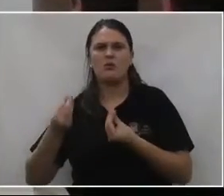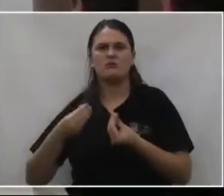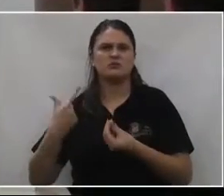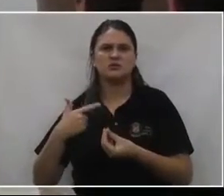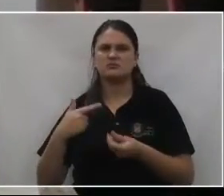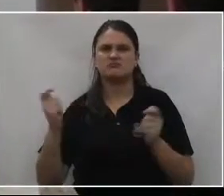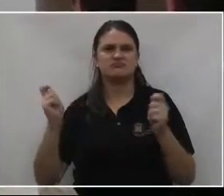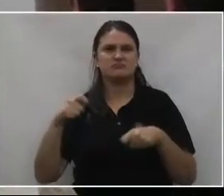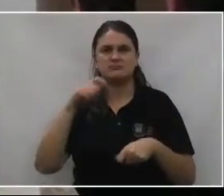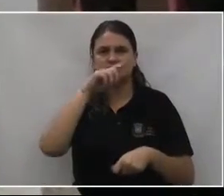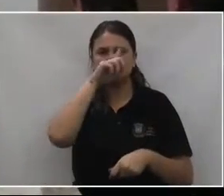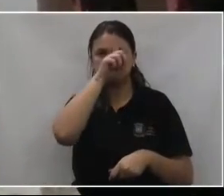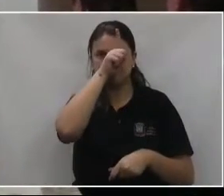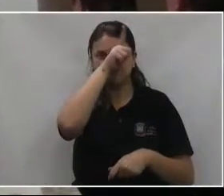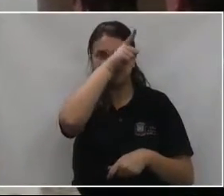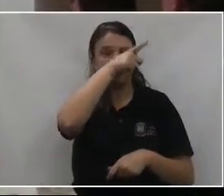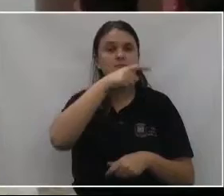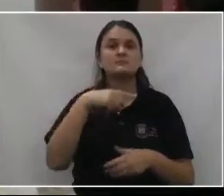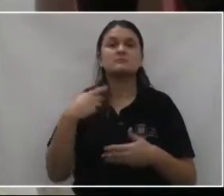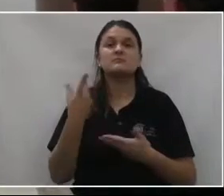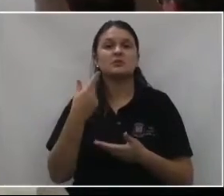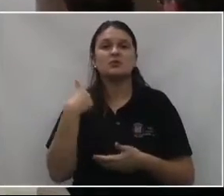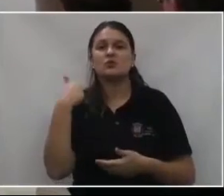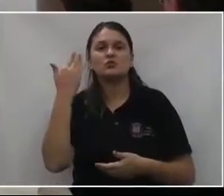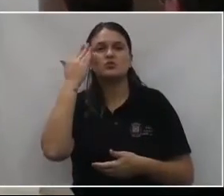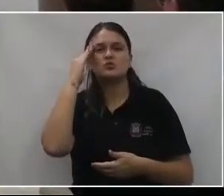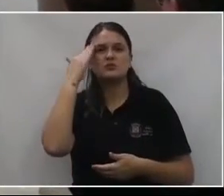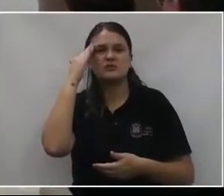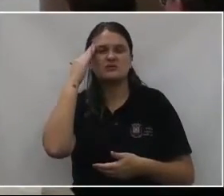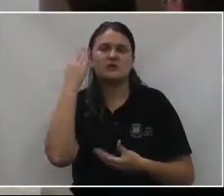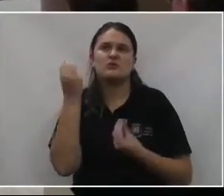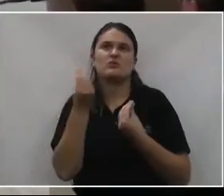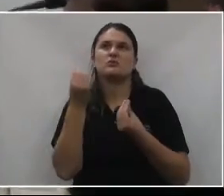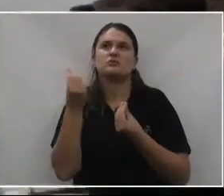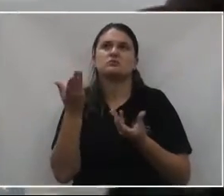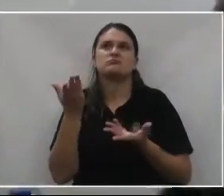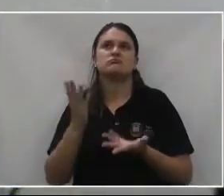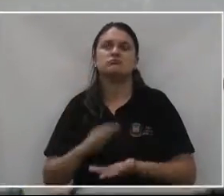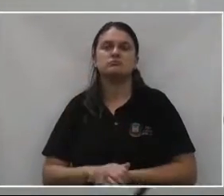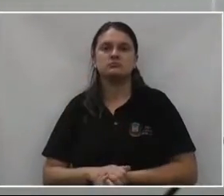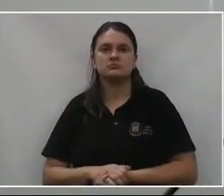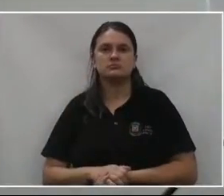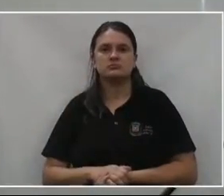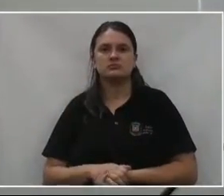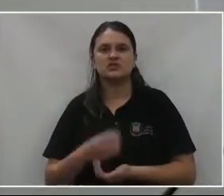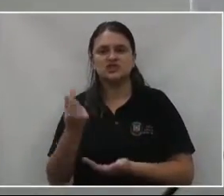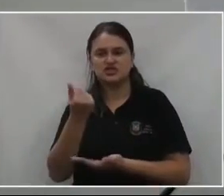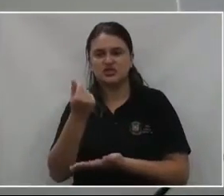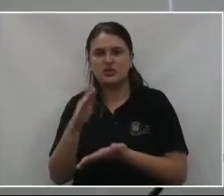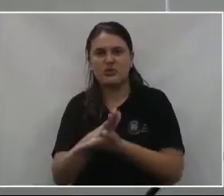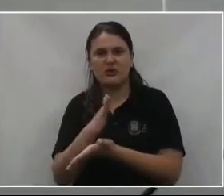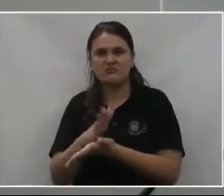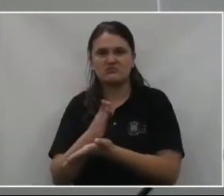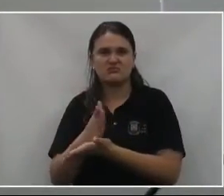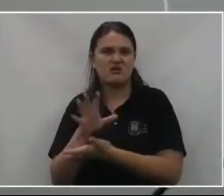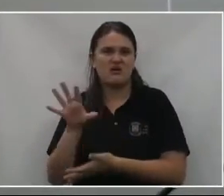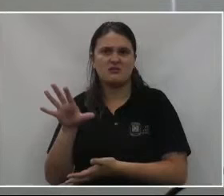Aqui também. Eu não entendo um dinheiro gasto nisso.